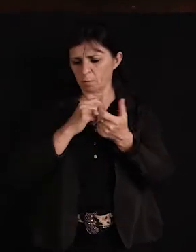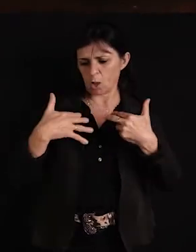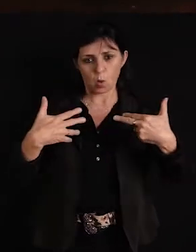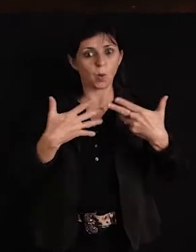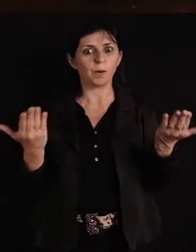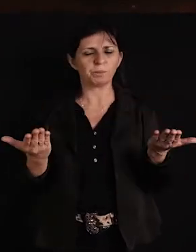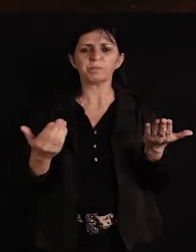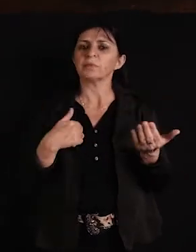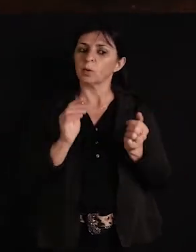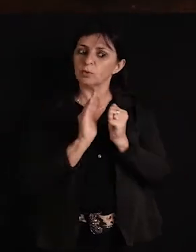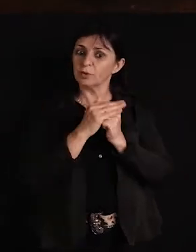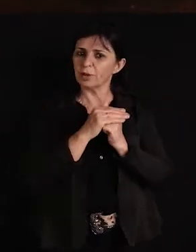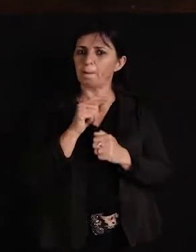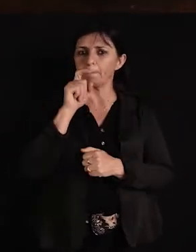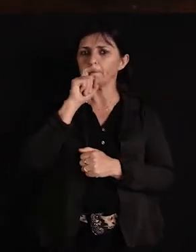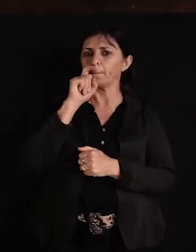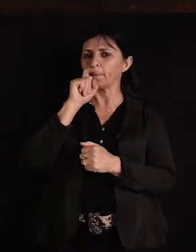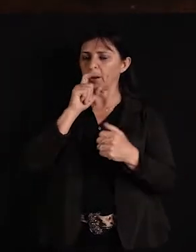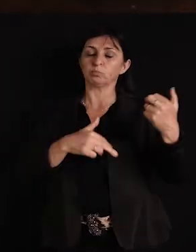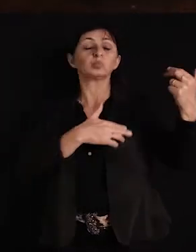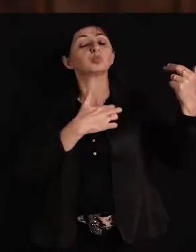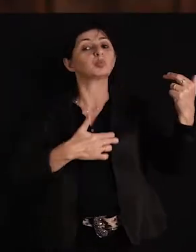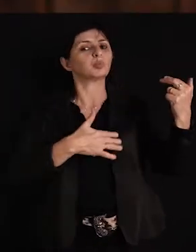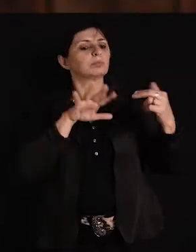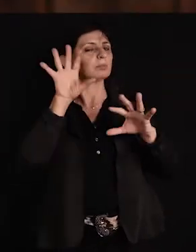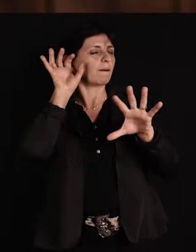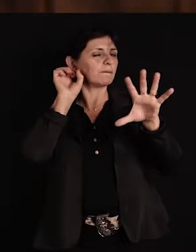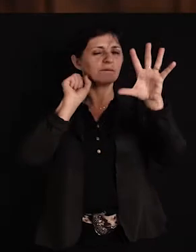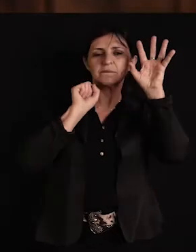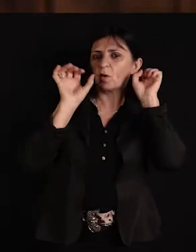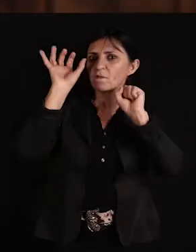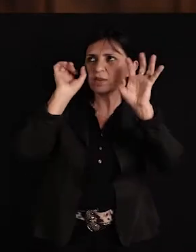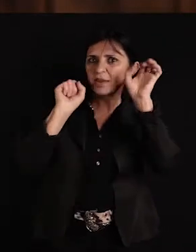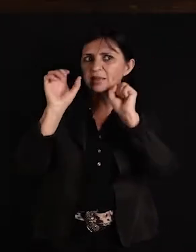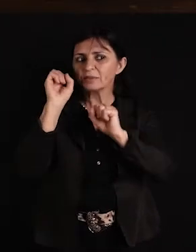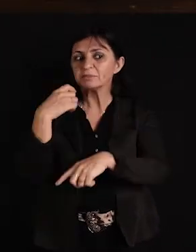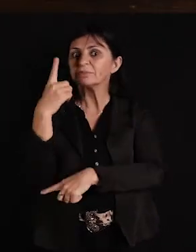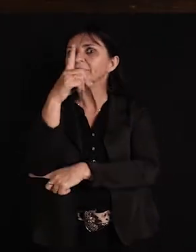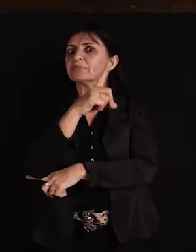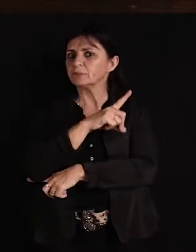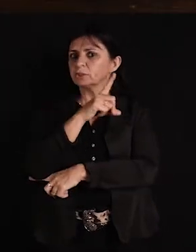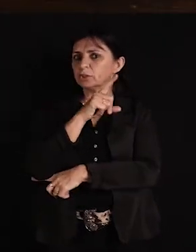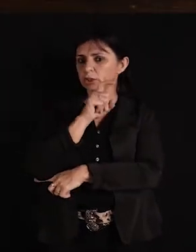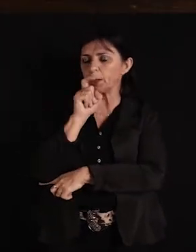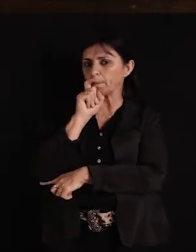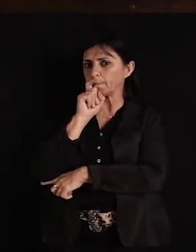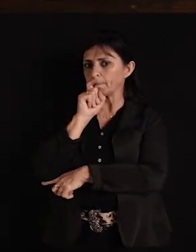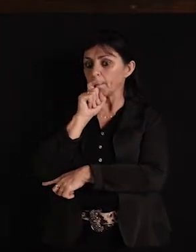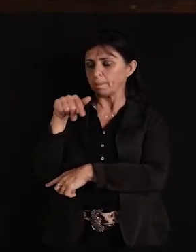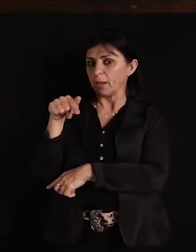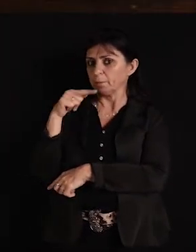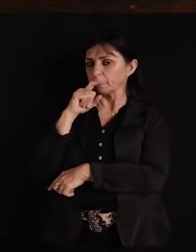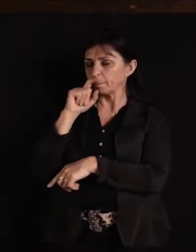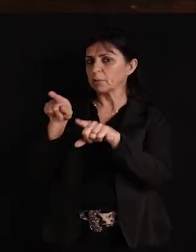tocando ali, eu escutando, escutando e coisa e tal, e até que um dia ele estava tocando contrabaixo lá em casa com